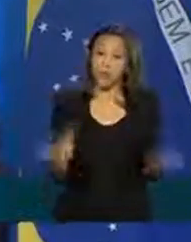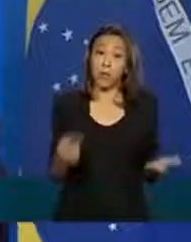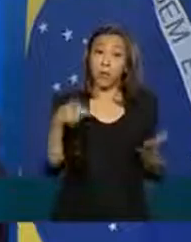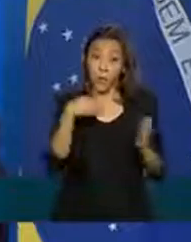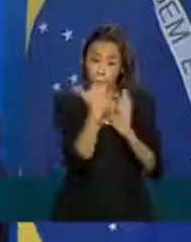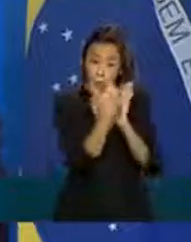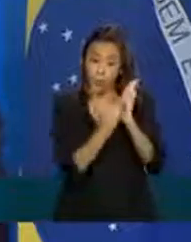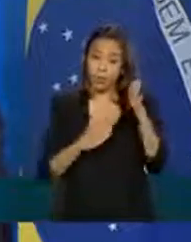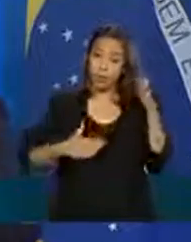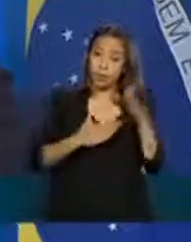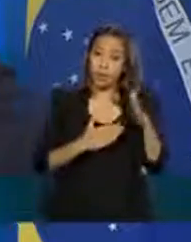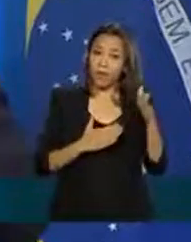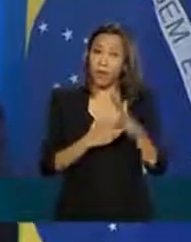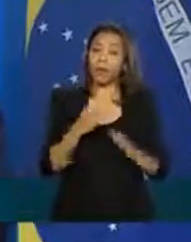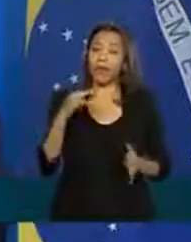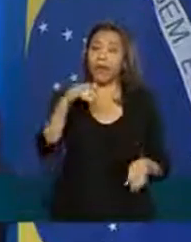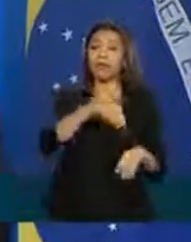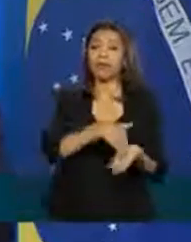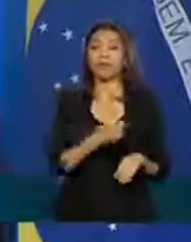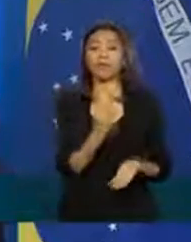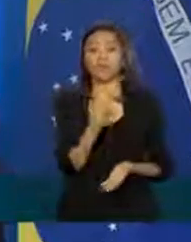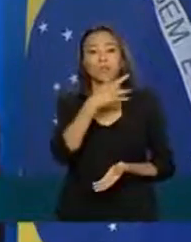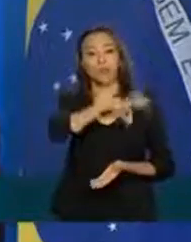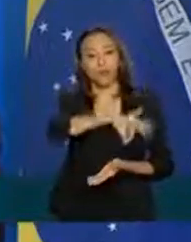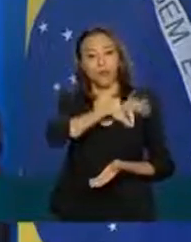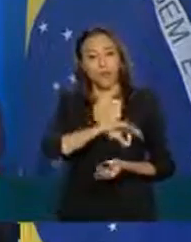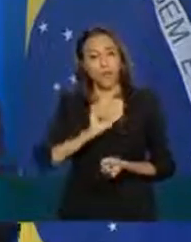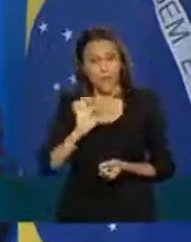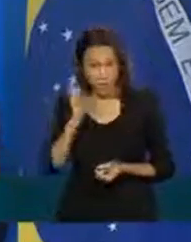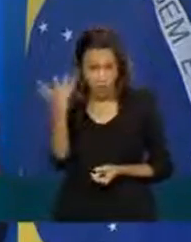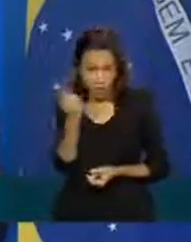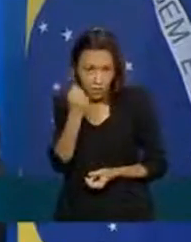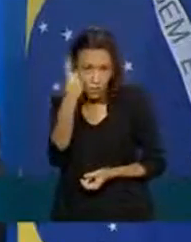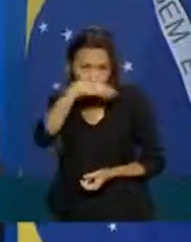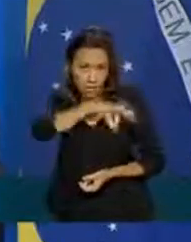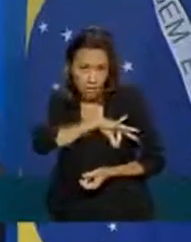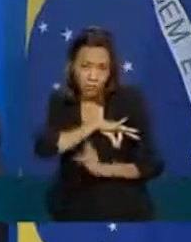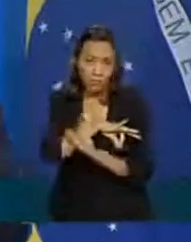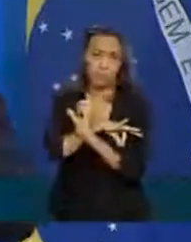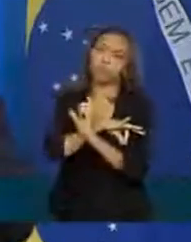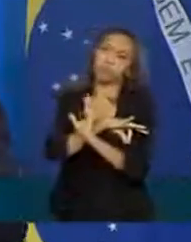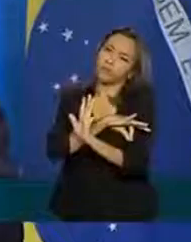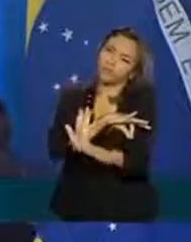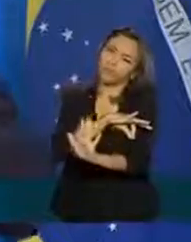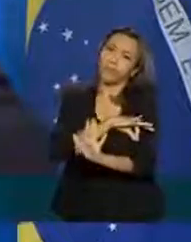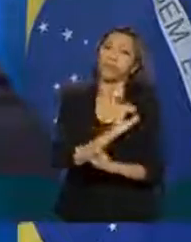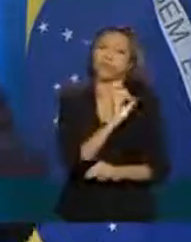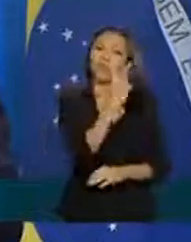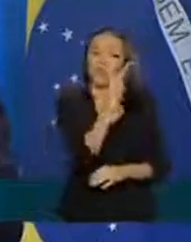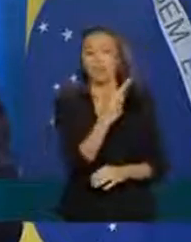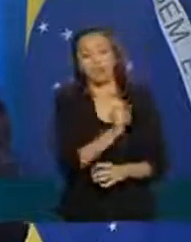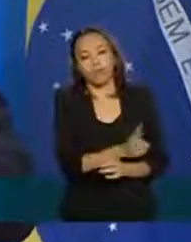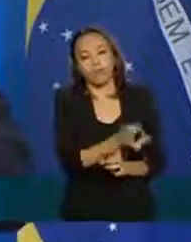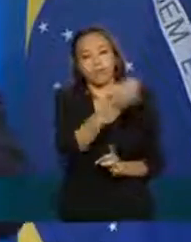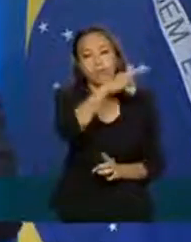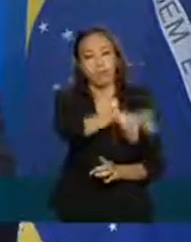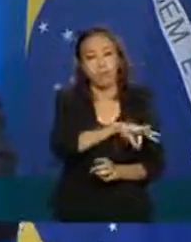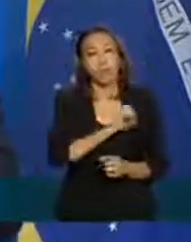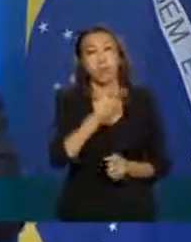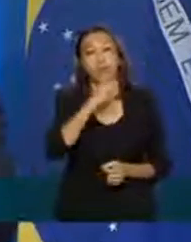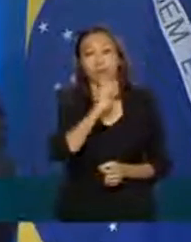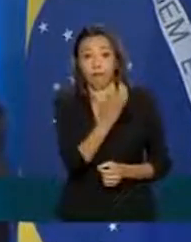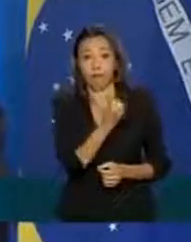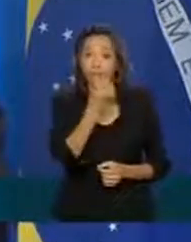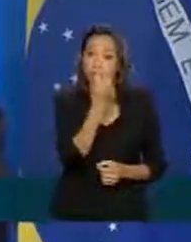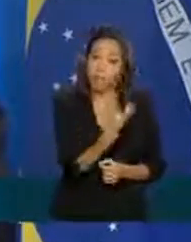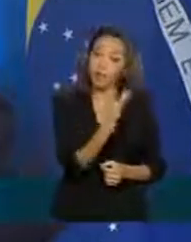limitado a dois salários mínimos. O significa isso? Quem ganha um salário mínimo continua ganhando um mínimo. Quem ganha dois mínimos vai ganhar dois mínimos. Quem ganha três